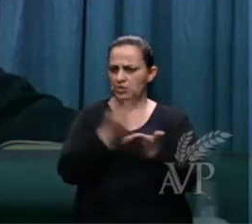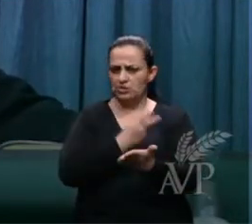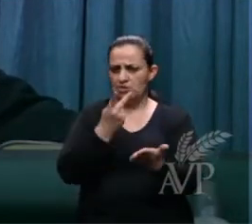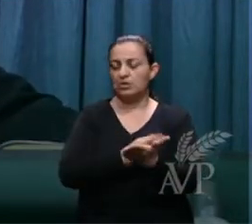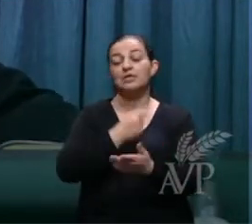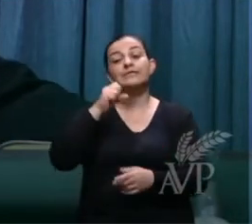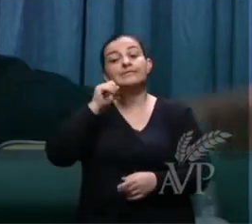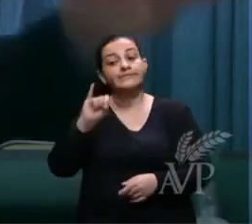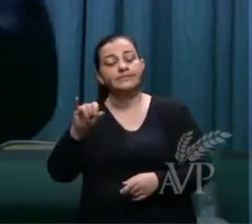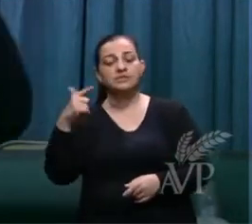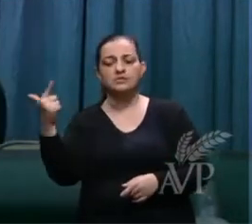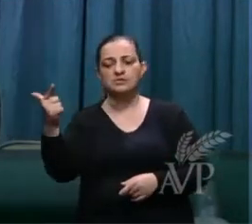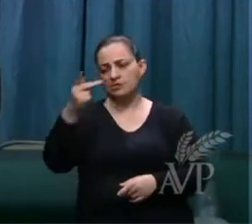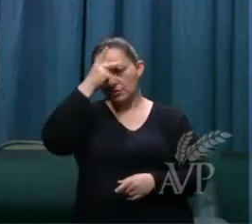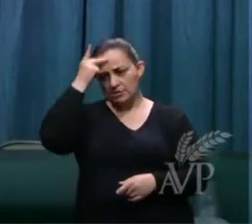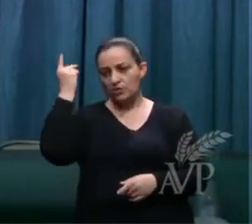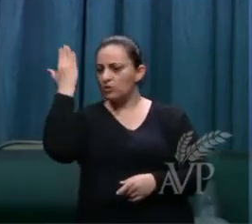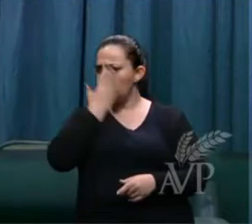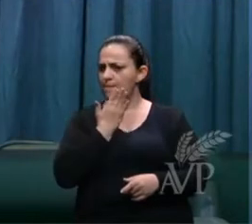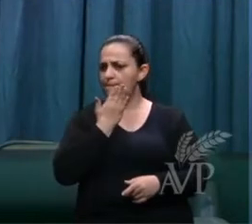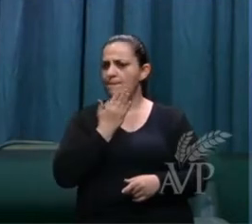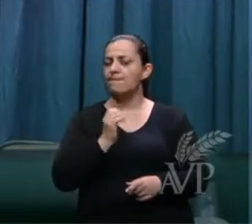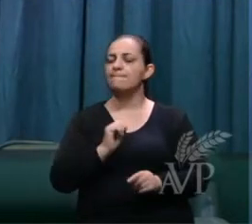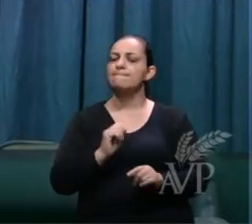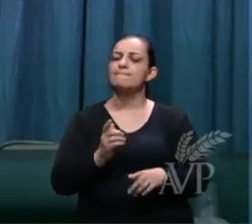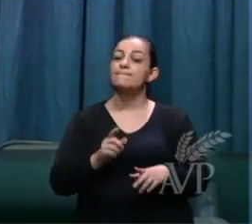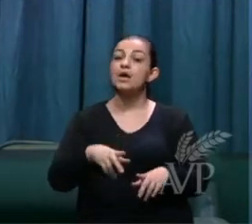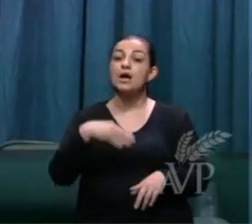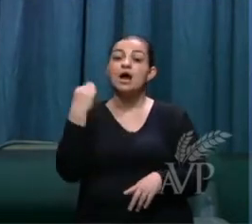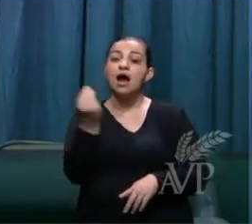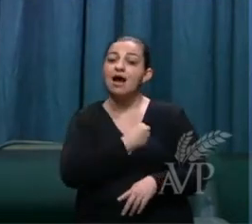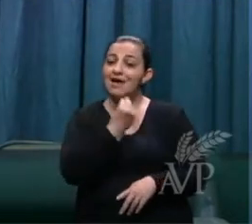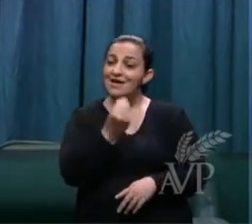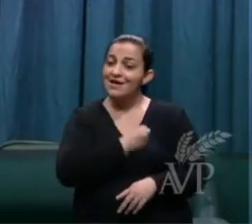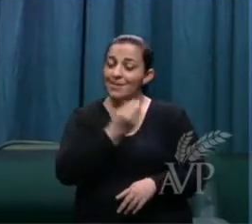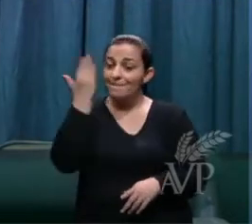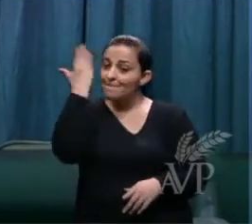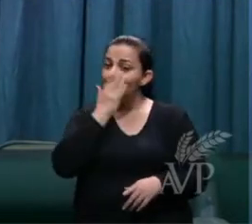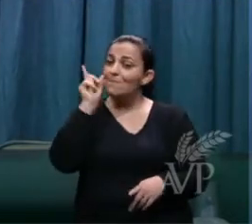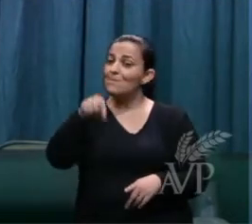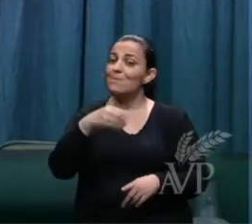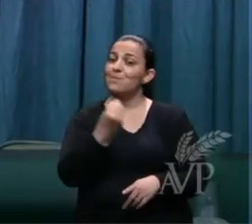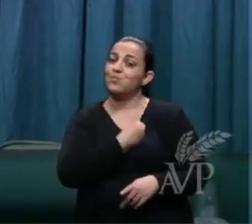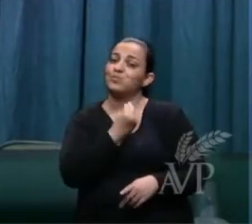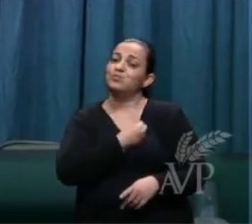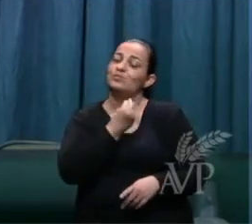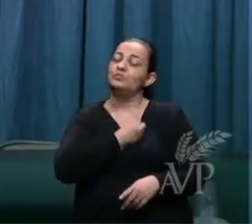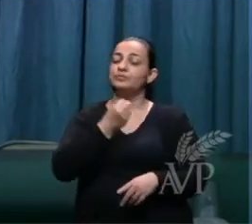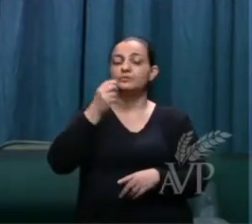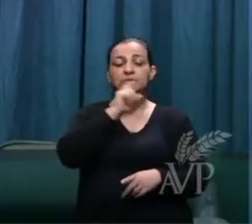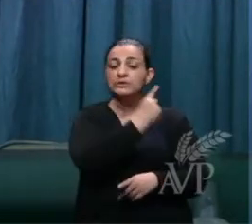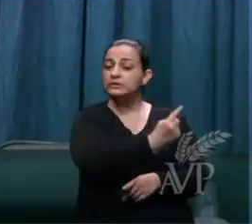E a testemunha ali será a própria vida da pessoa, suas obras.